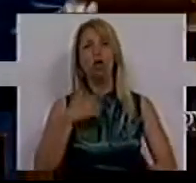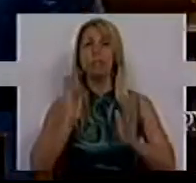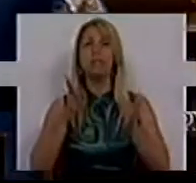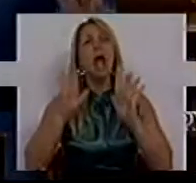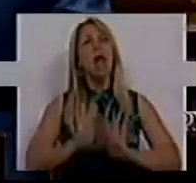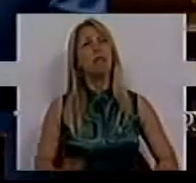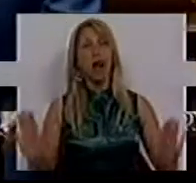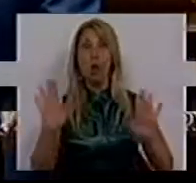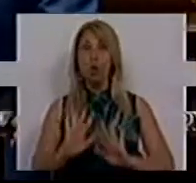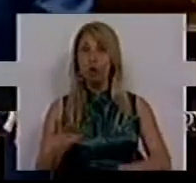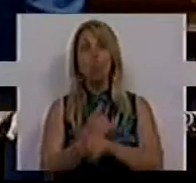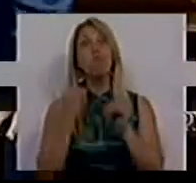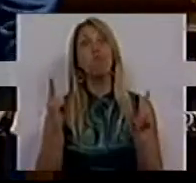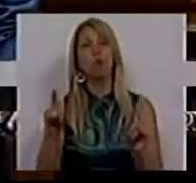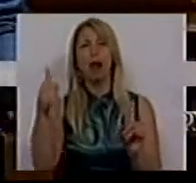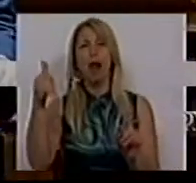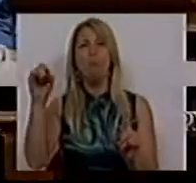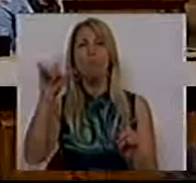não aceitamos. Isso é que não aceitamos mesmo.